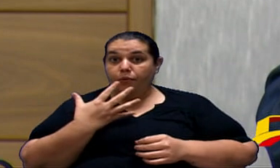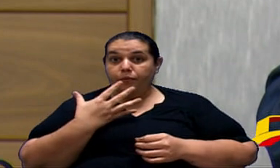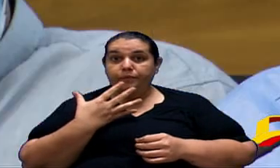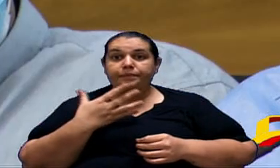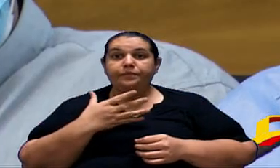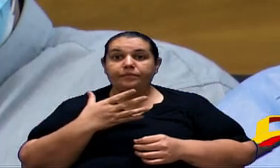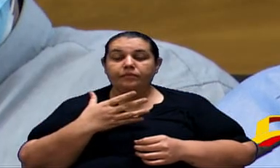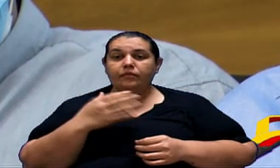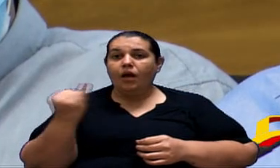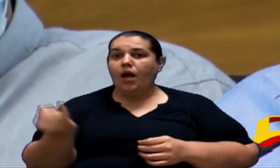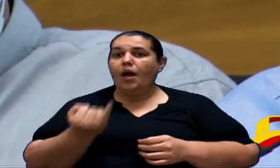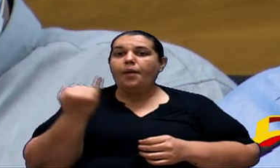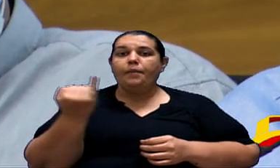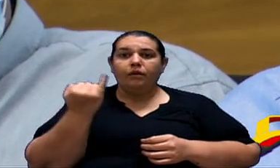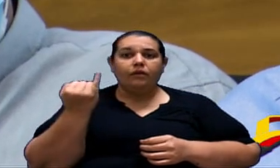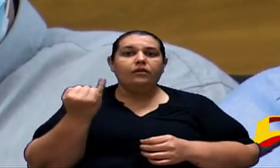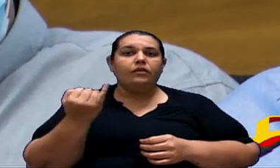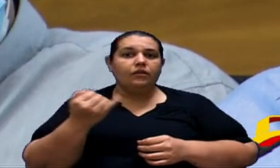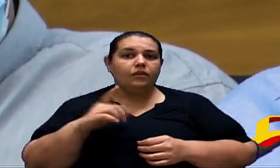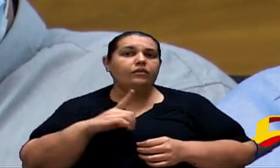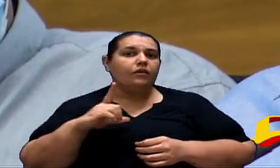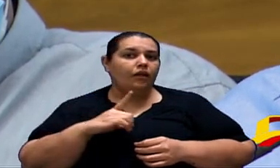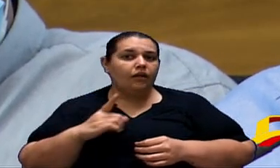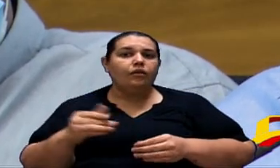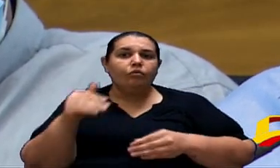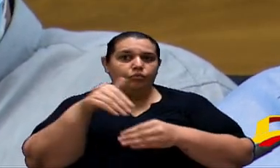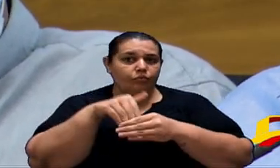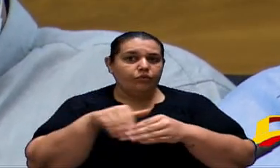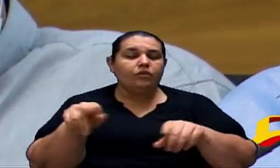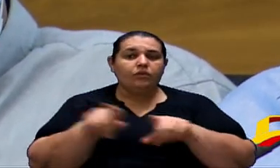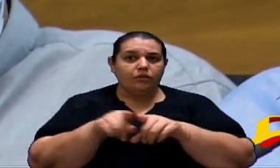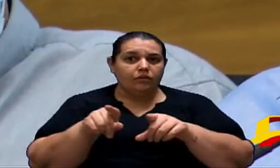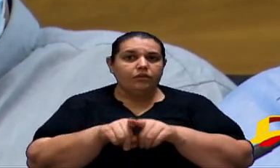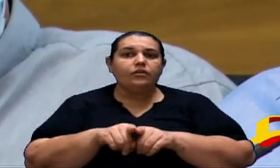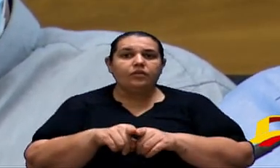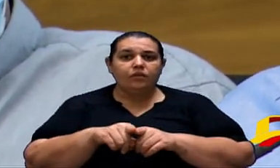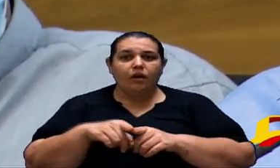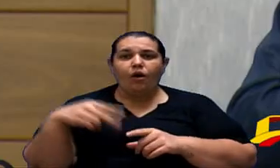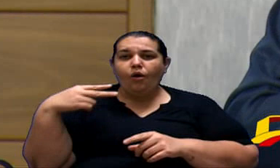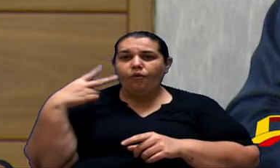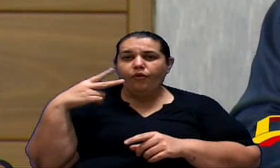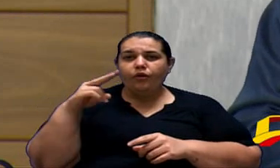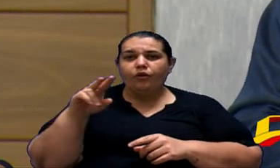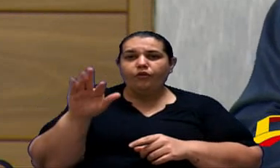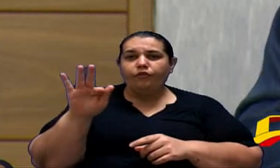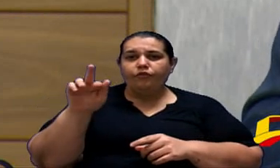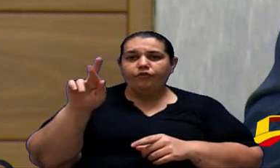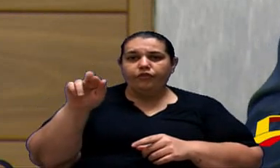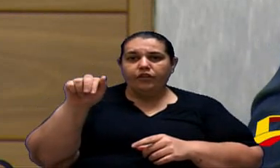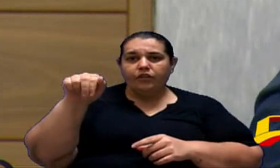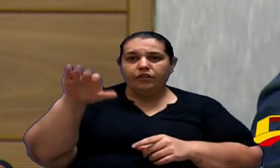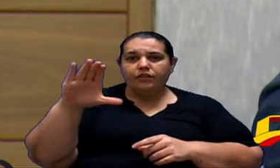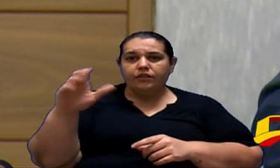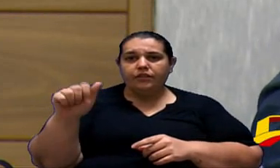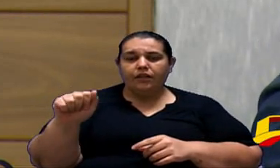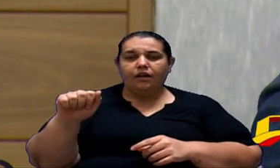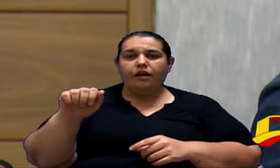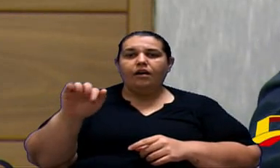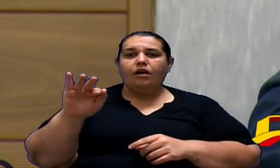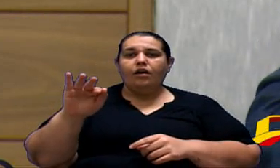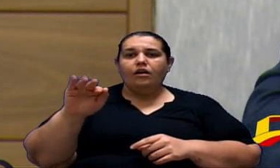isso é isso é importante vai chegar aqui eu acredito que nós temos mais um aliado aqui no nosso vereador França o Fábio Simoa que